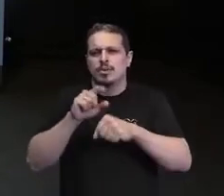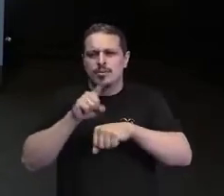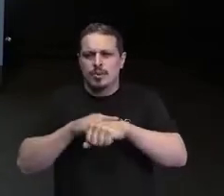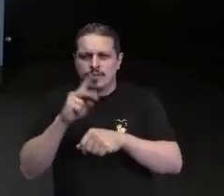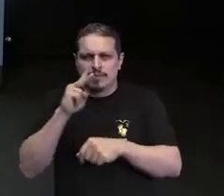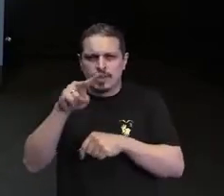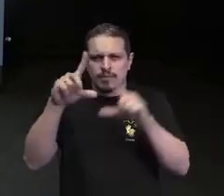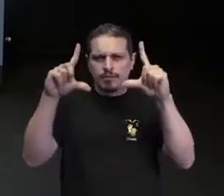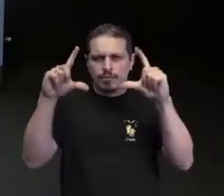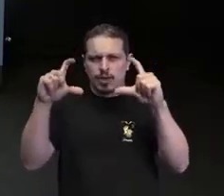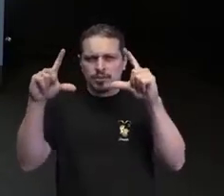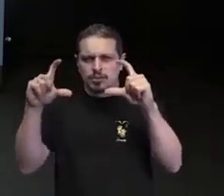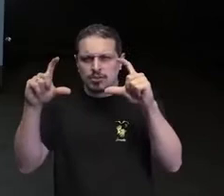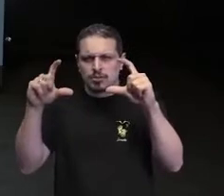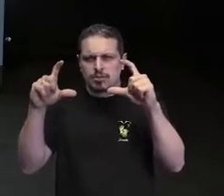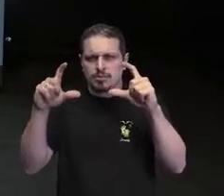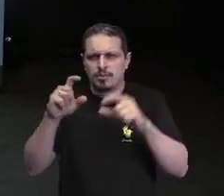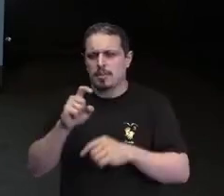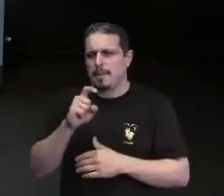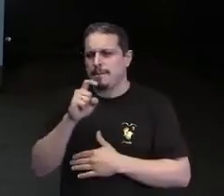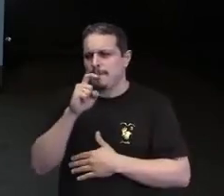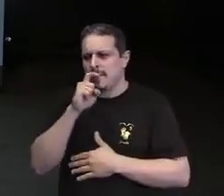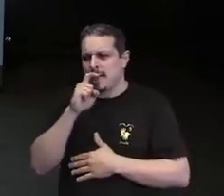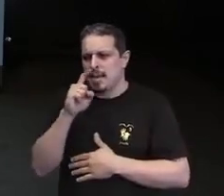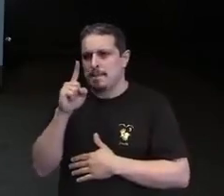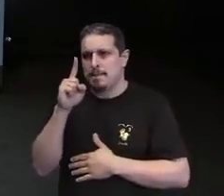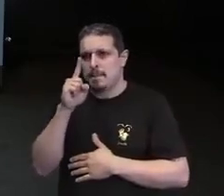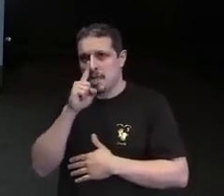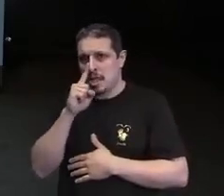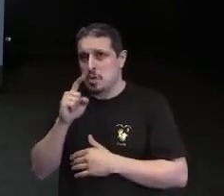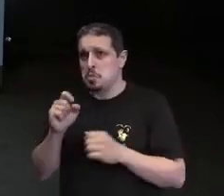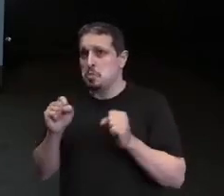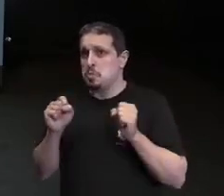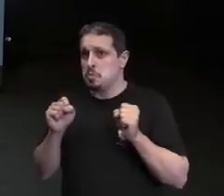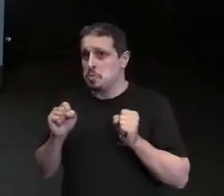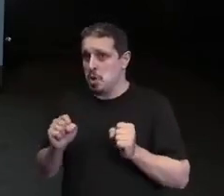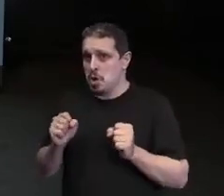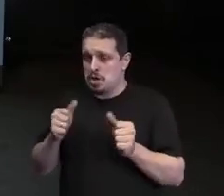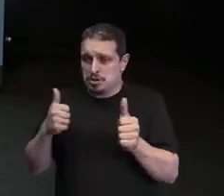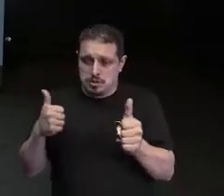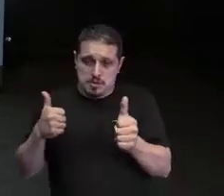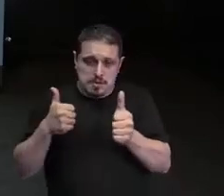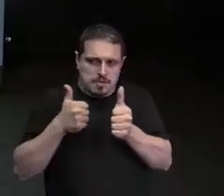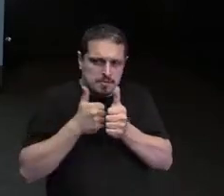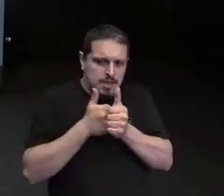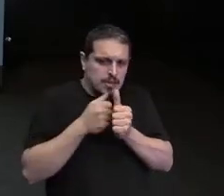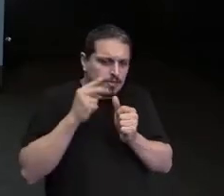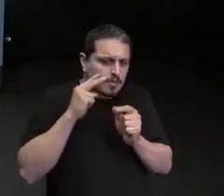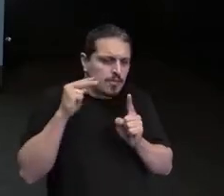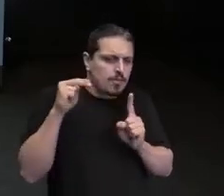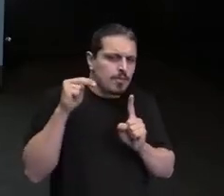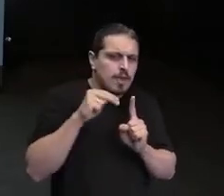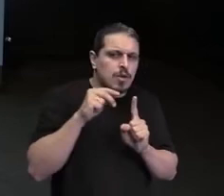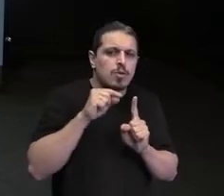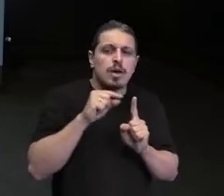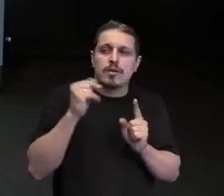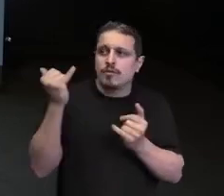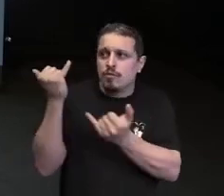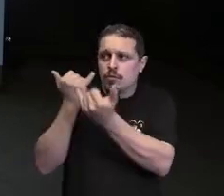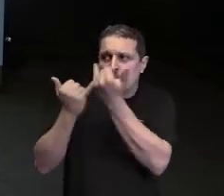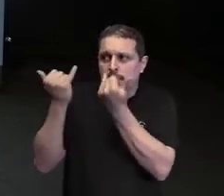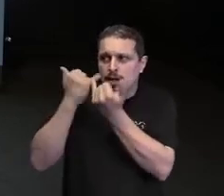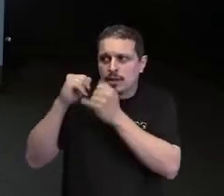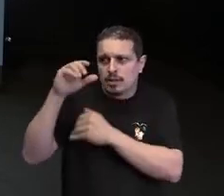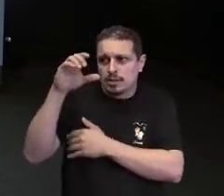os seus pais estejam em volta dessa incubadora, recebendo informações e notícias, e talvez